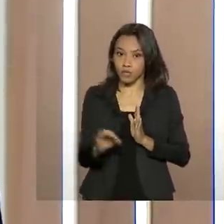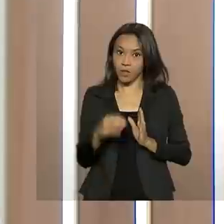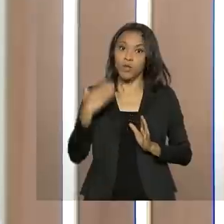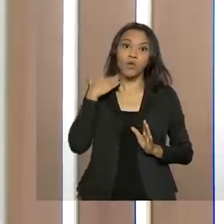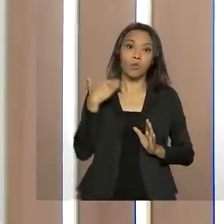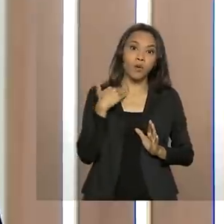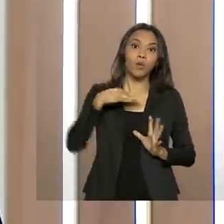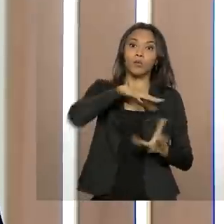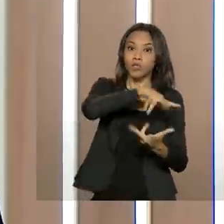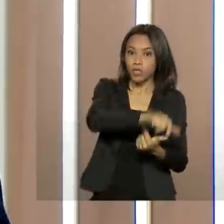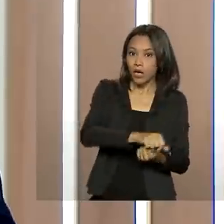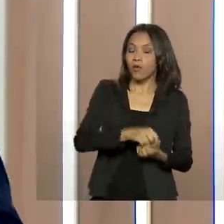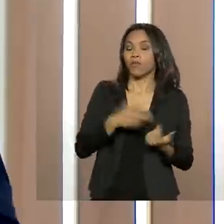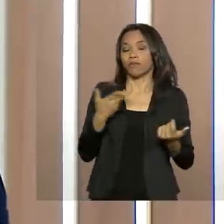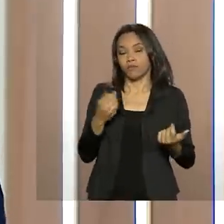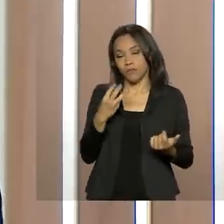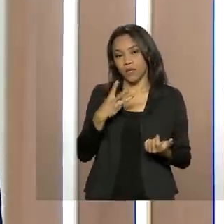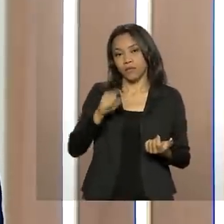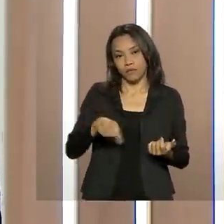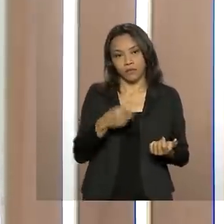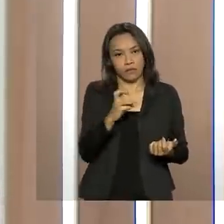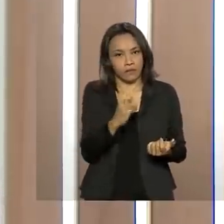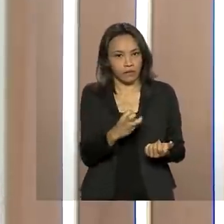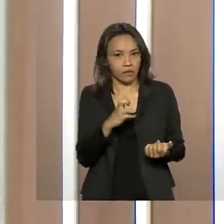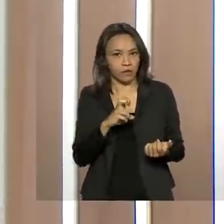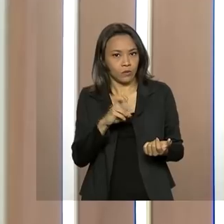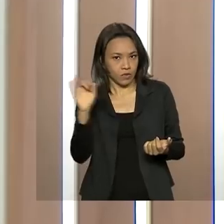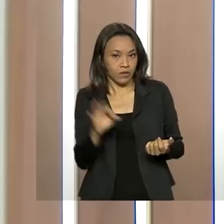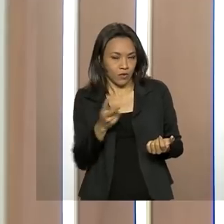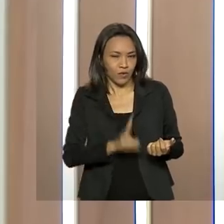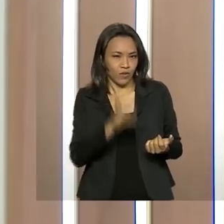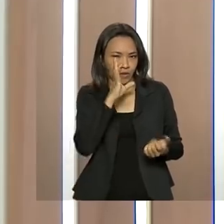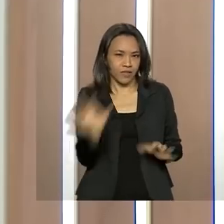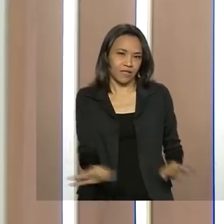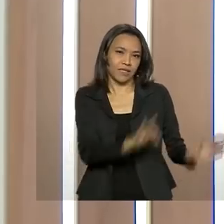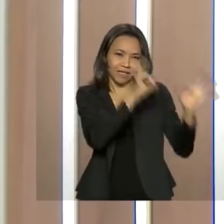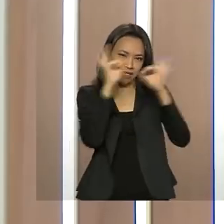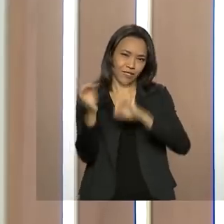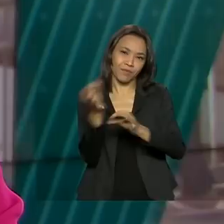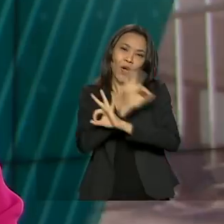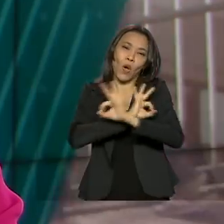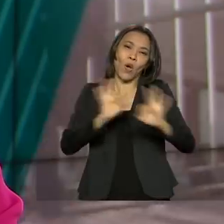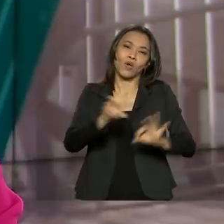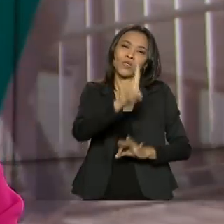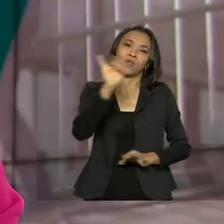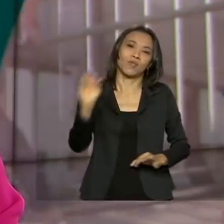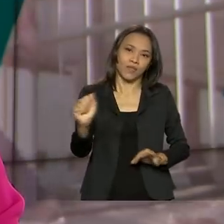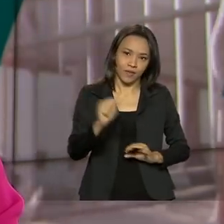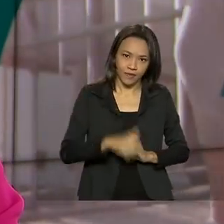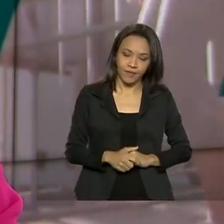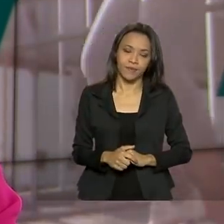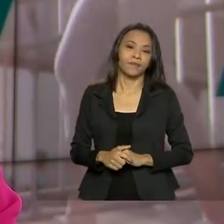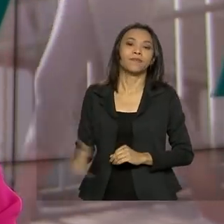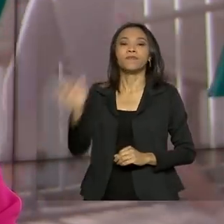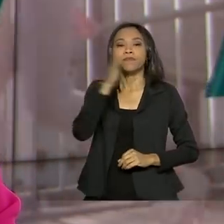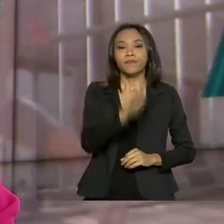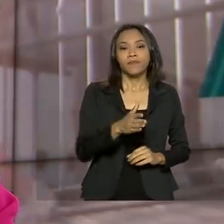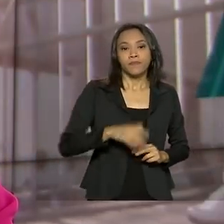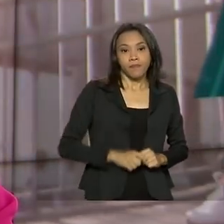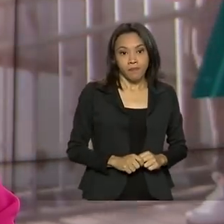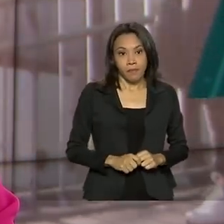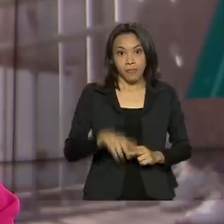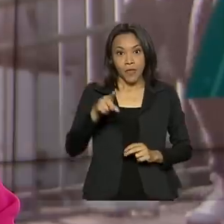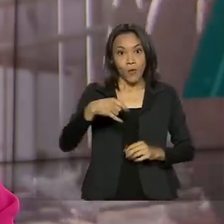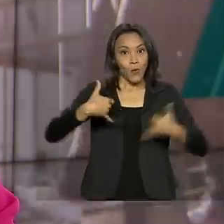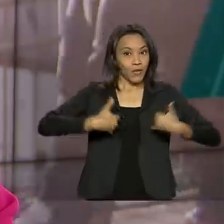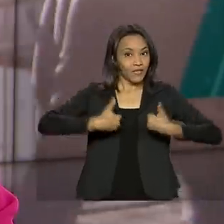de 5,3%. Essa é informação que nós temos para você hoje. Continue conosco e tenha um ótimo dia. No aniversário do rei